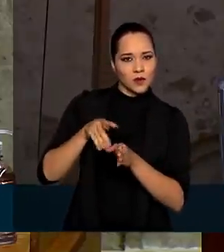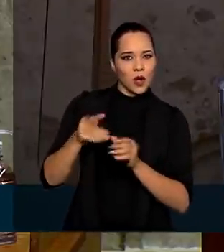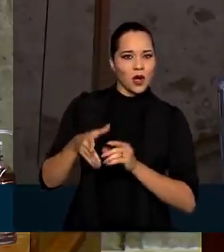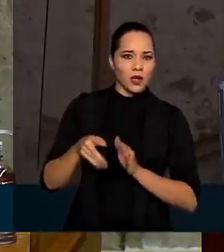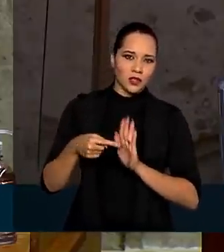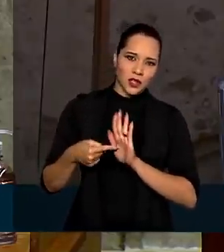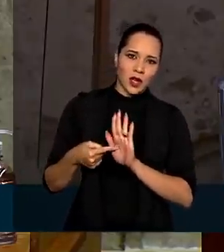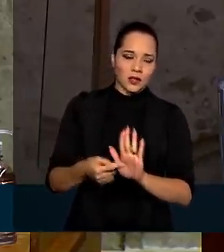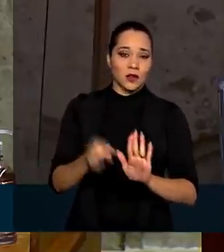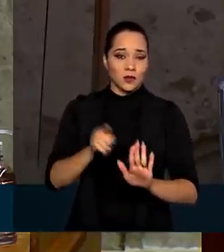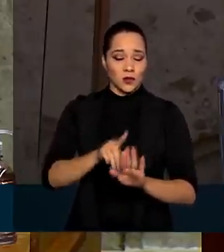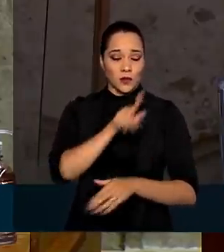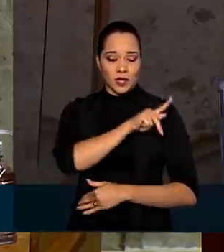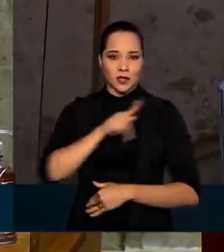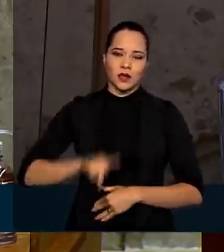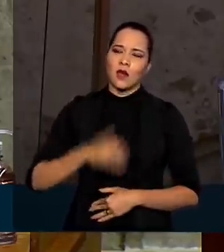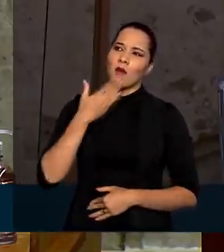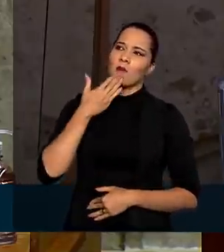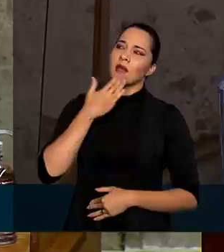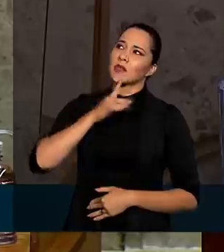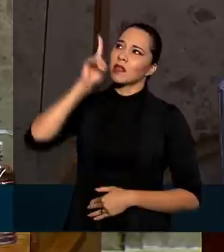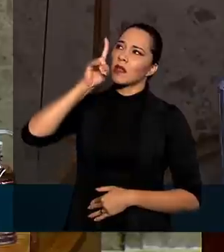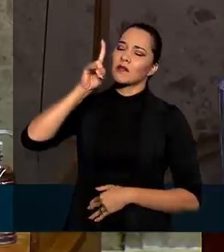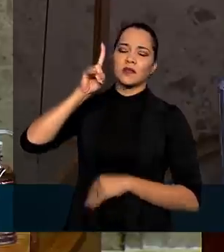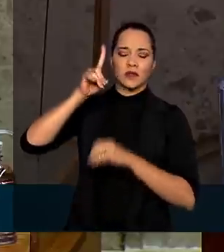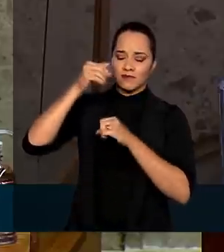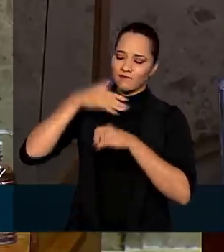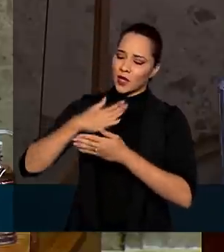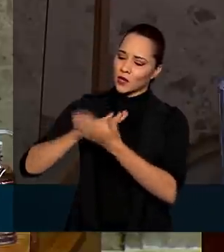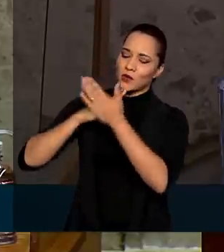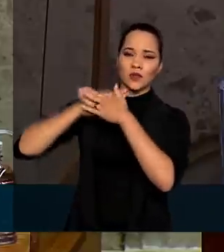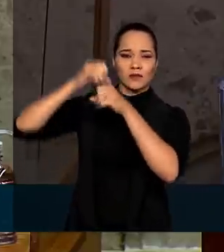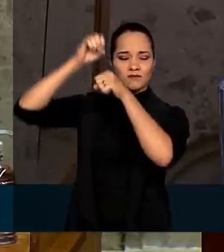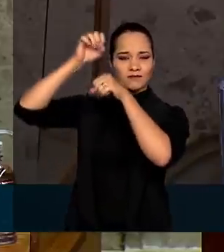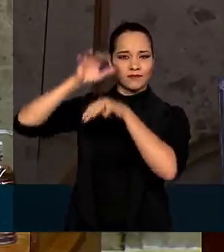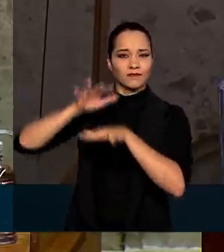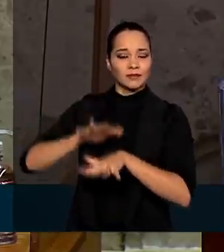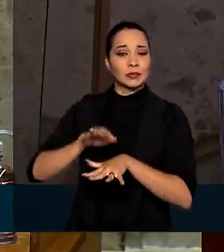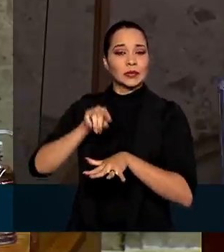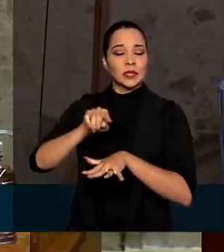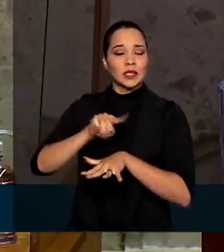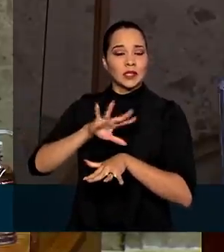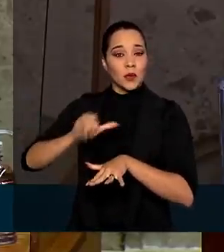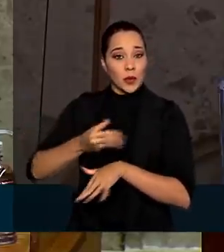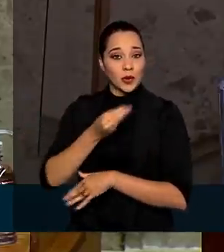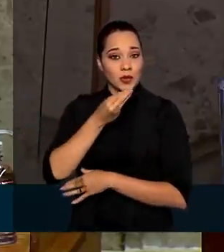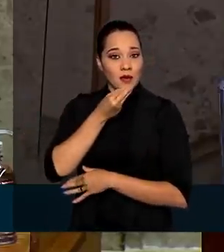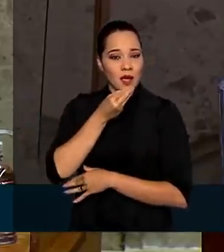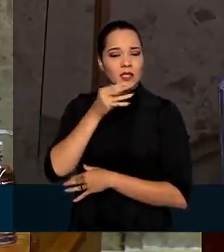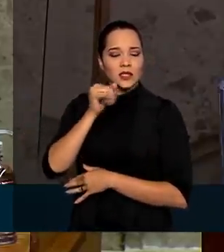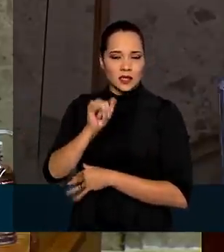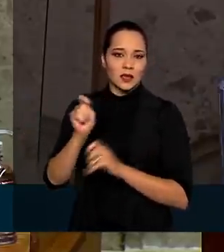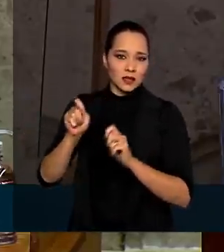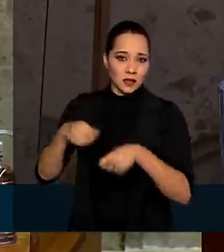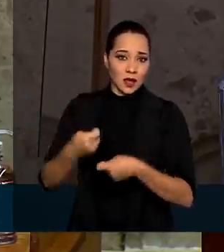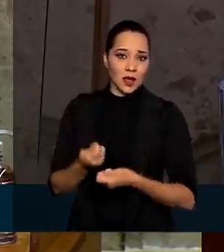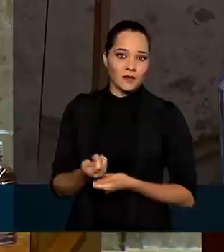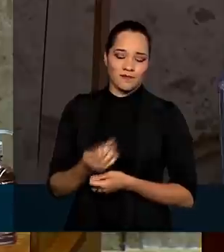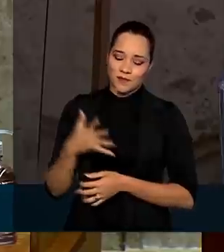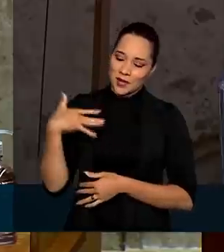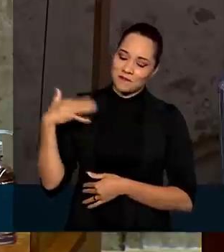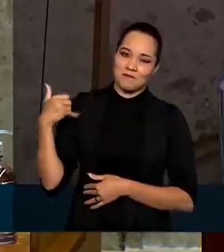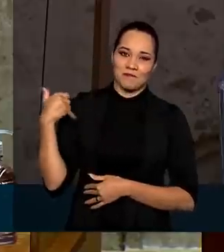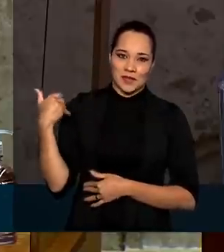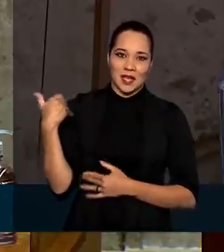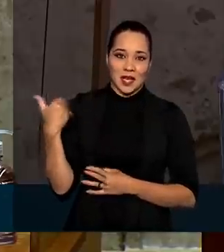República. E eu peço a Deus que me ilumine, quando a oportunidade se fizer presente, pela idade,